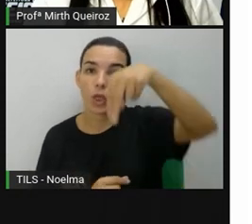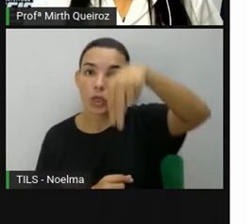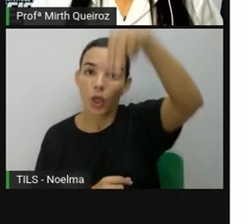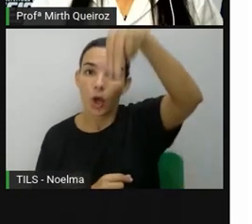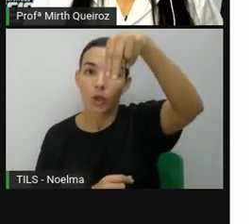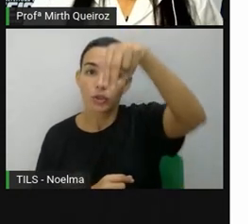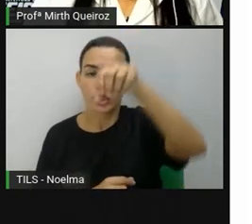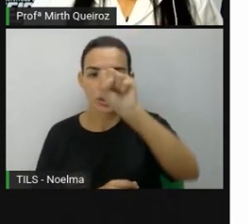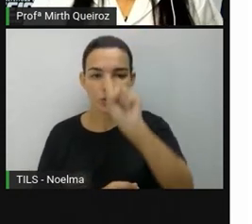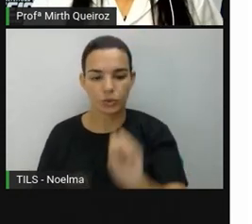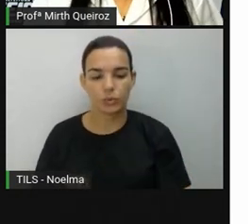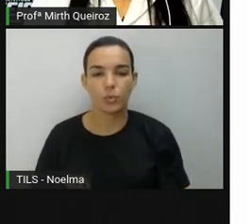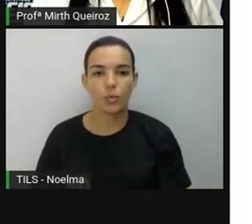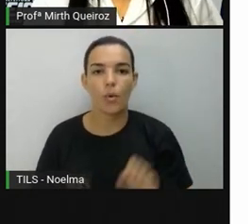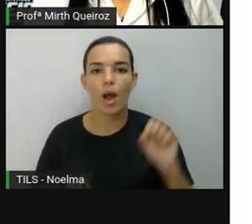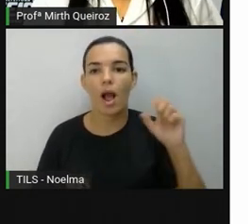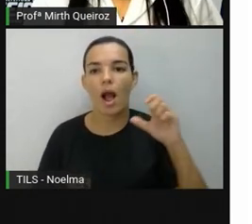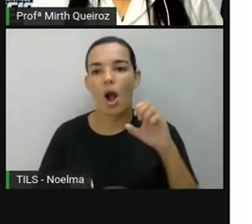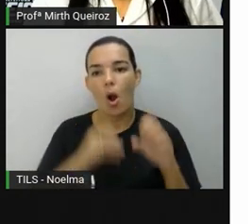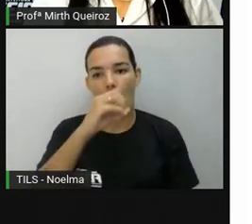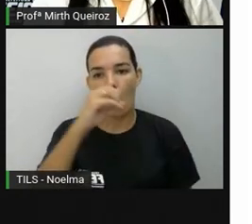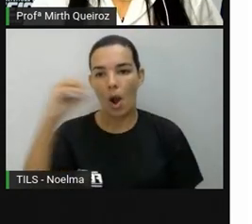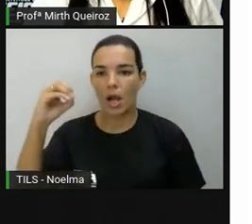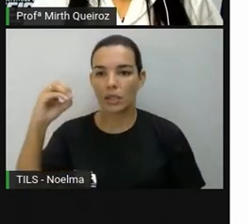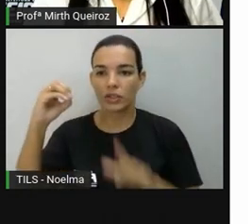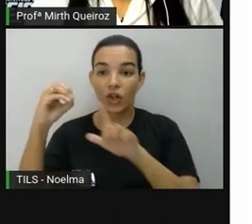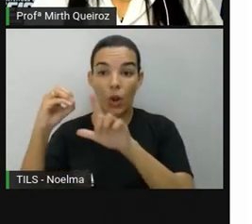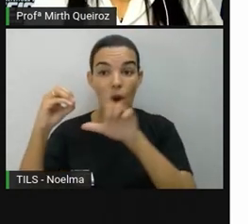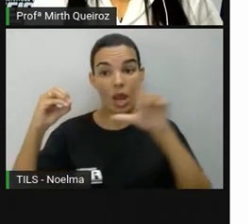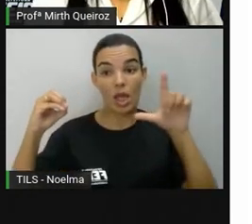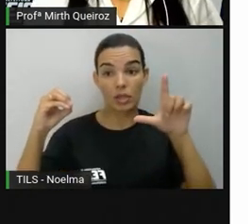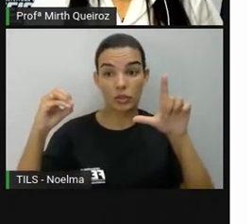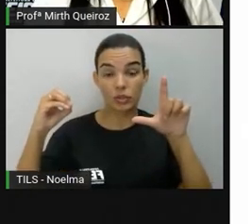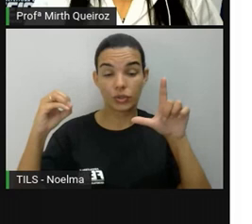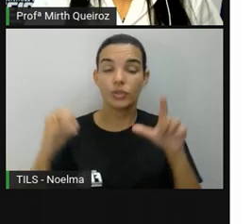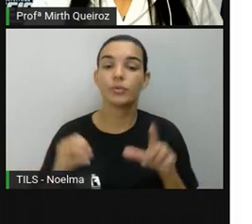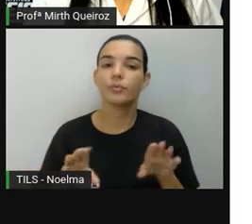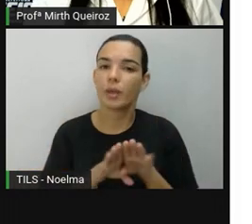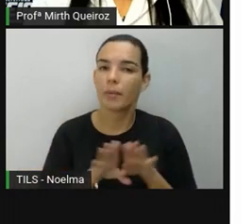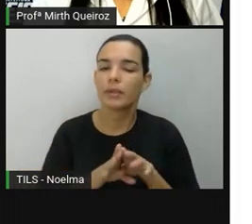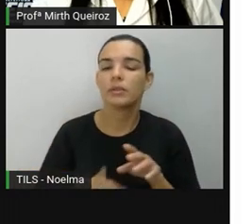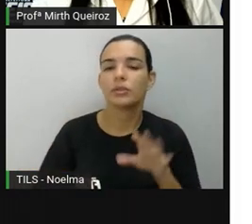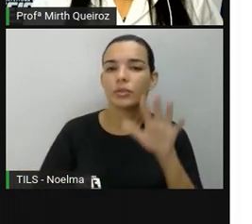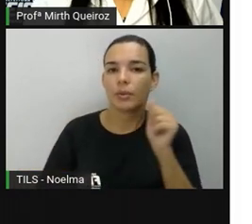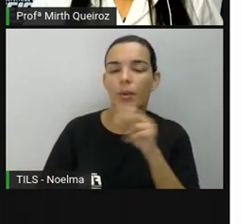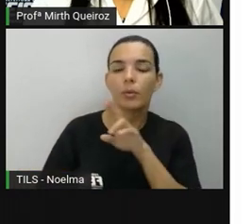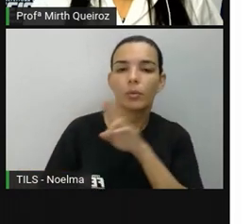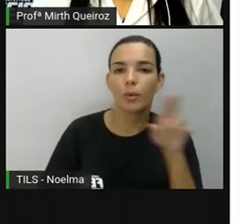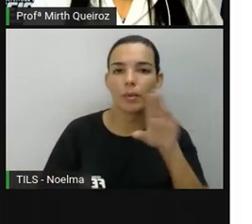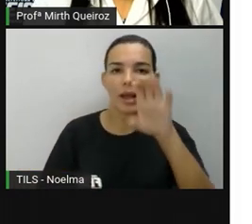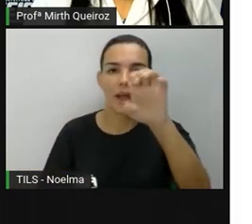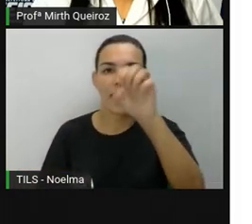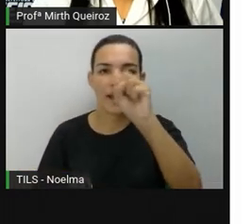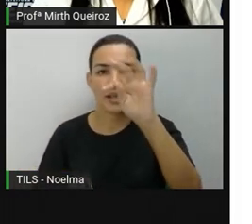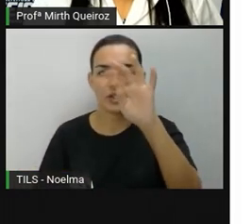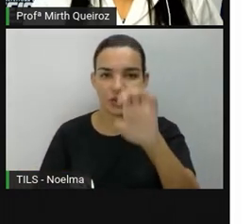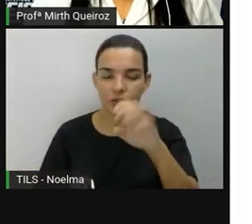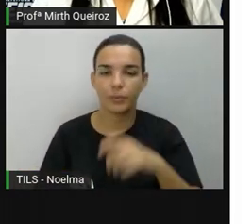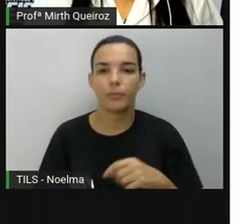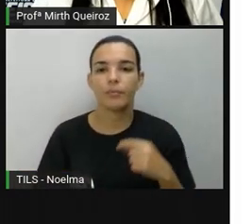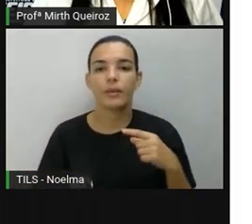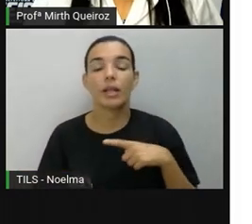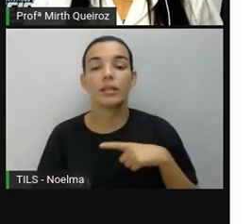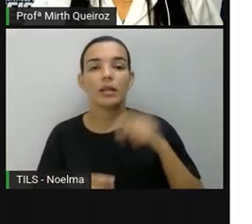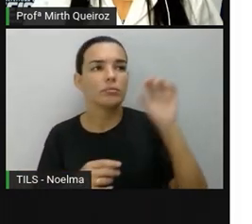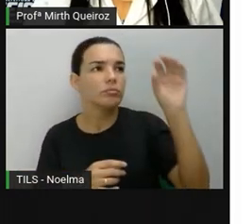Norte, sul, oeste, leste, que também é chamado de este, né? Os demais pontos que ficam entre eles são